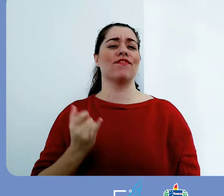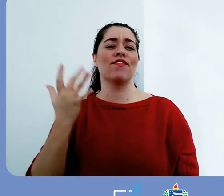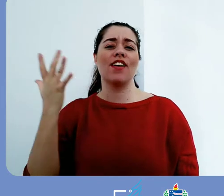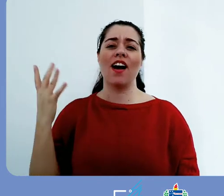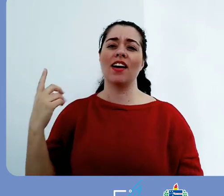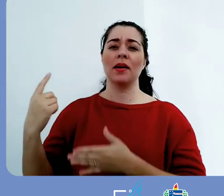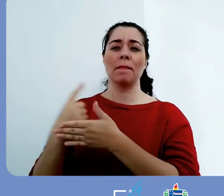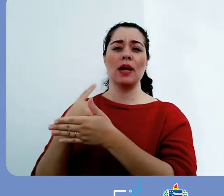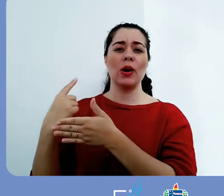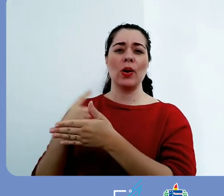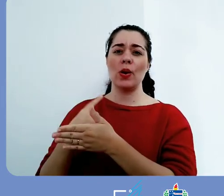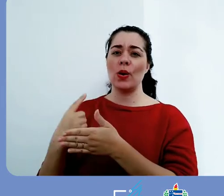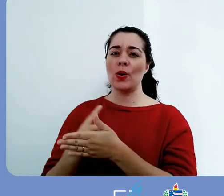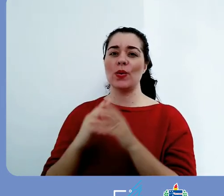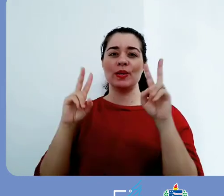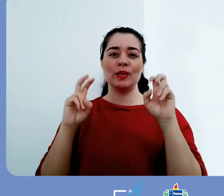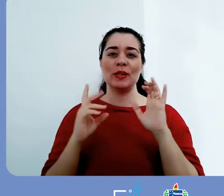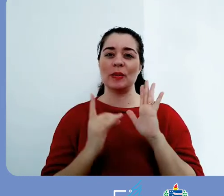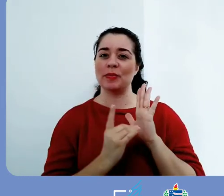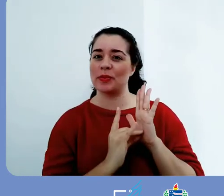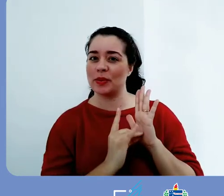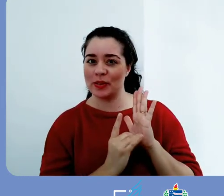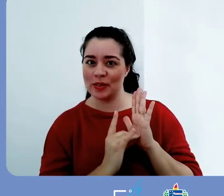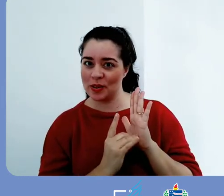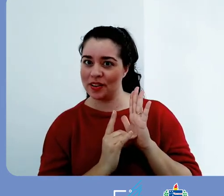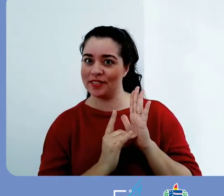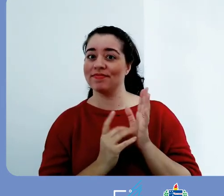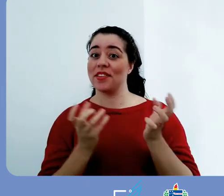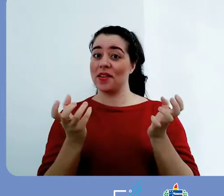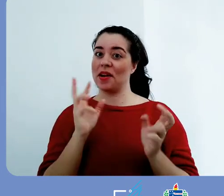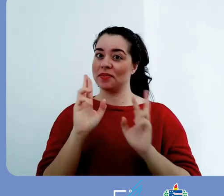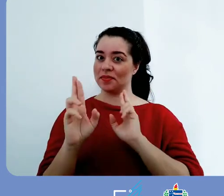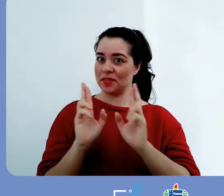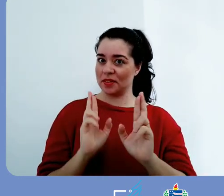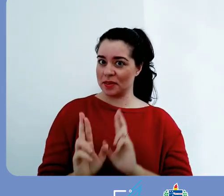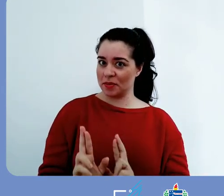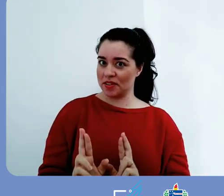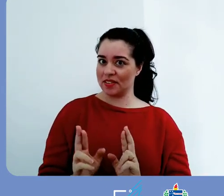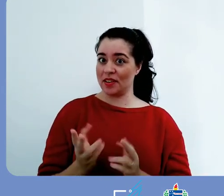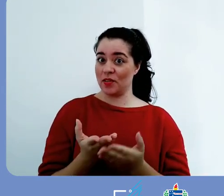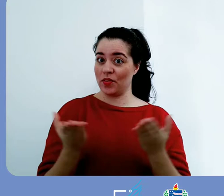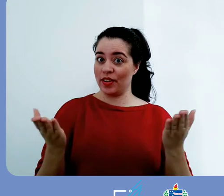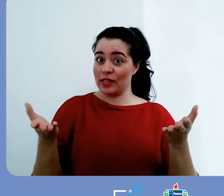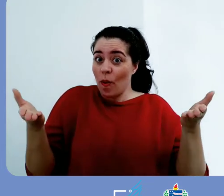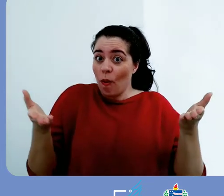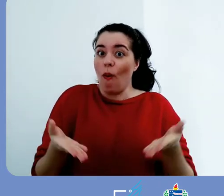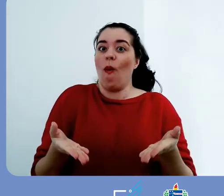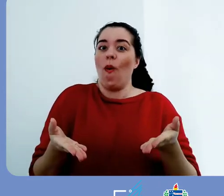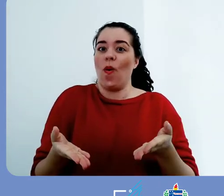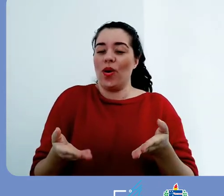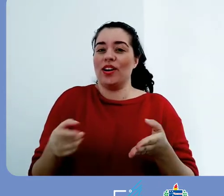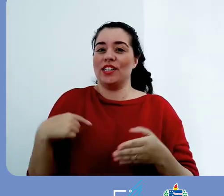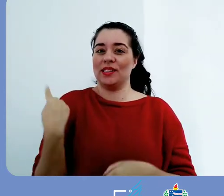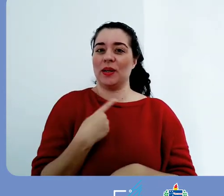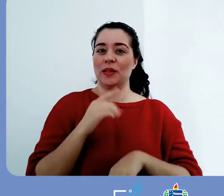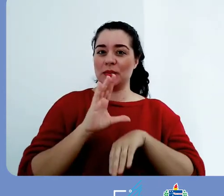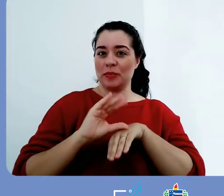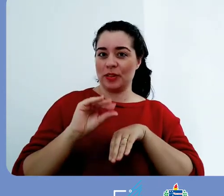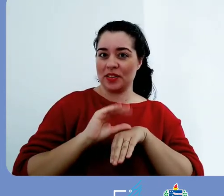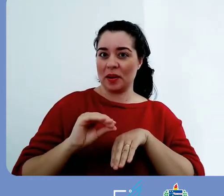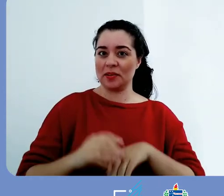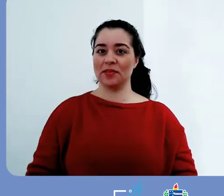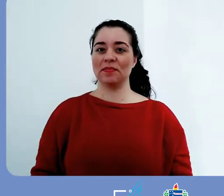o repositório institucional, a nossa última unidade do curso. Várias perguntas sempre